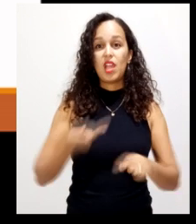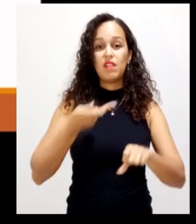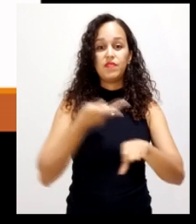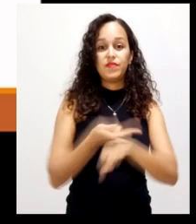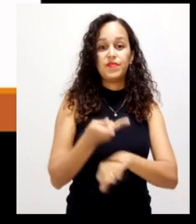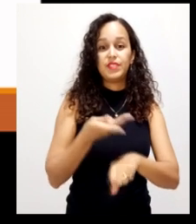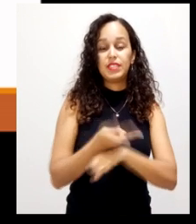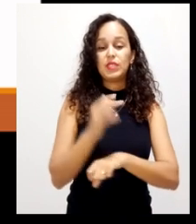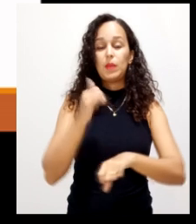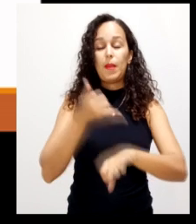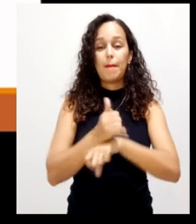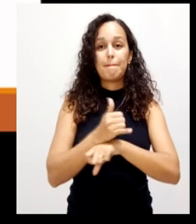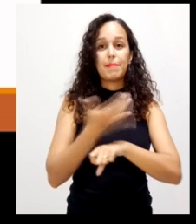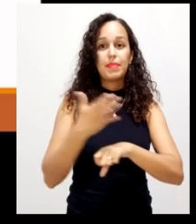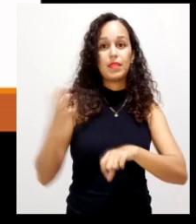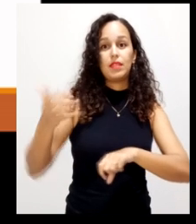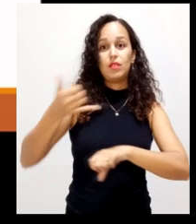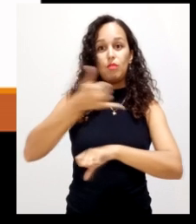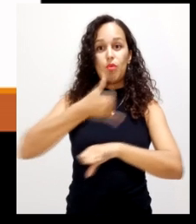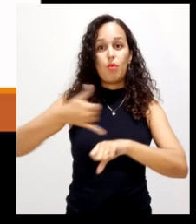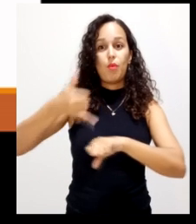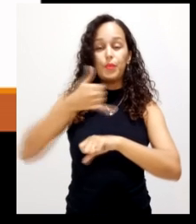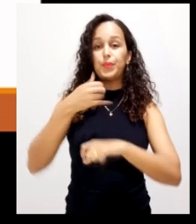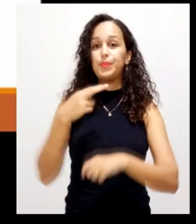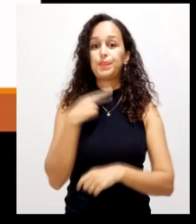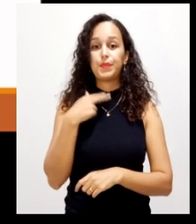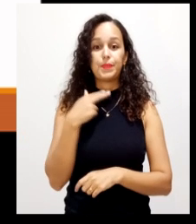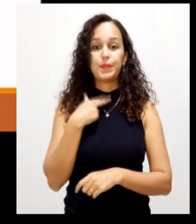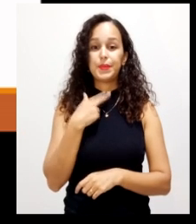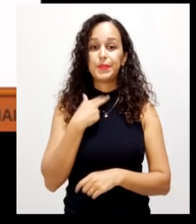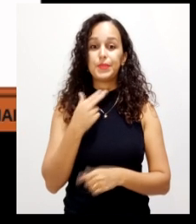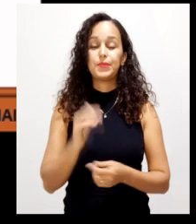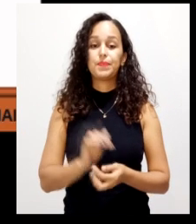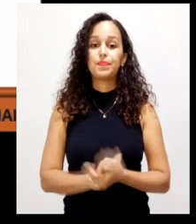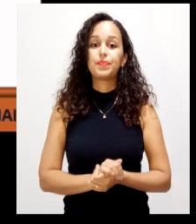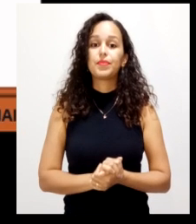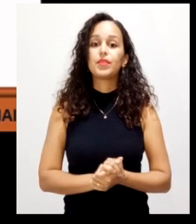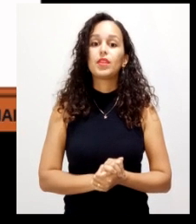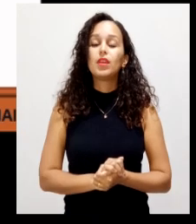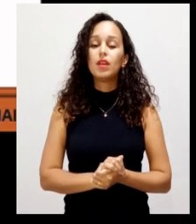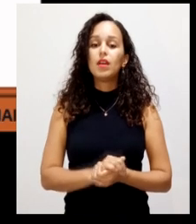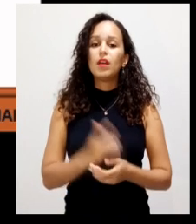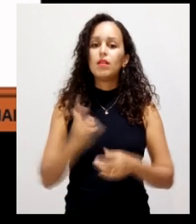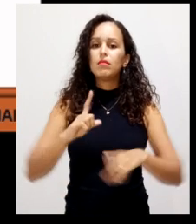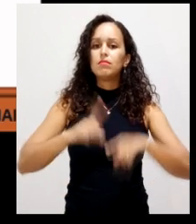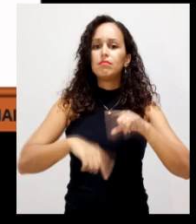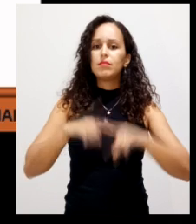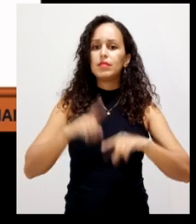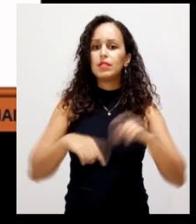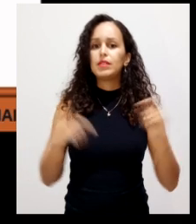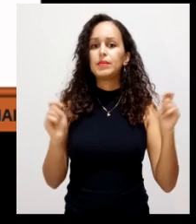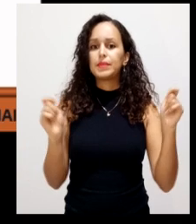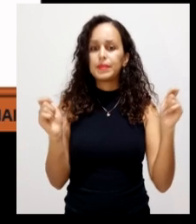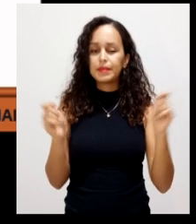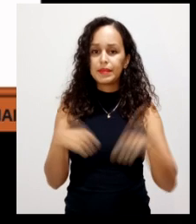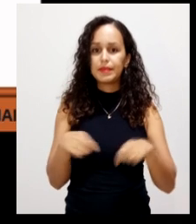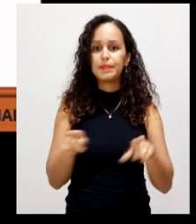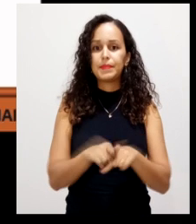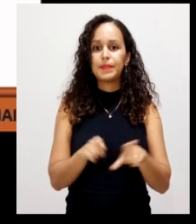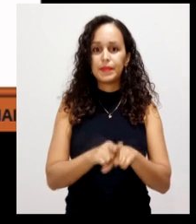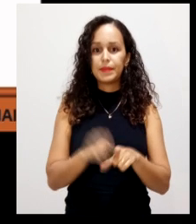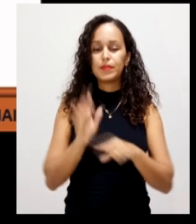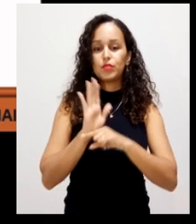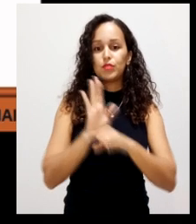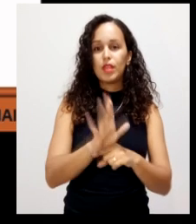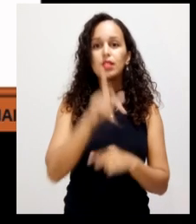eles não devem ser utilizados no processo da compostagem. Um material de rápida decomposição são